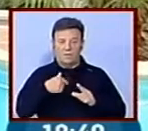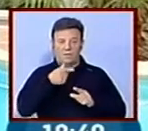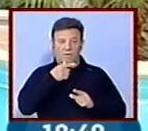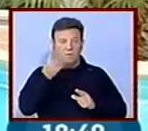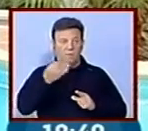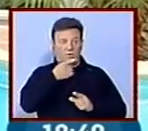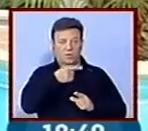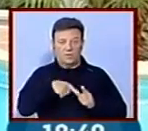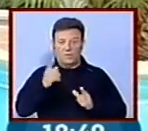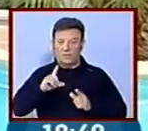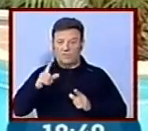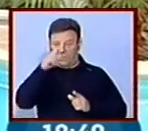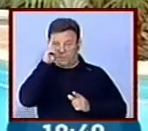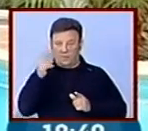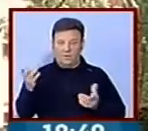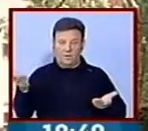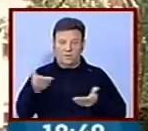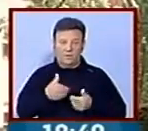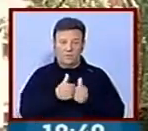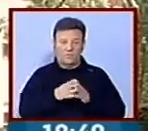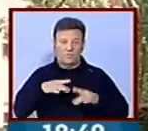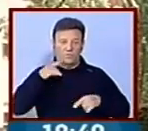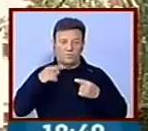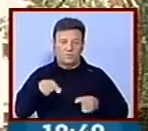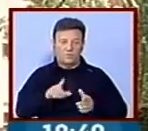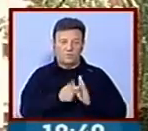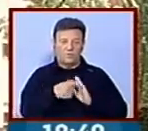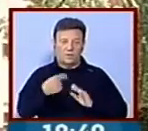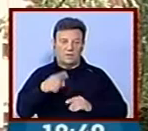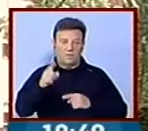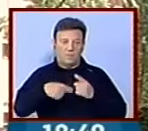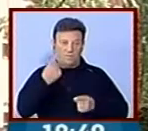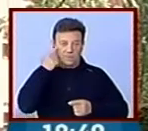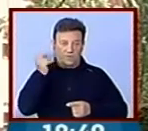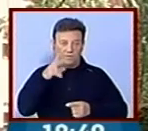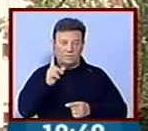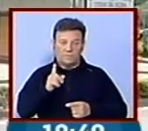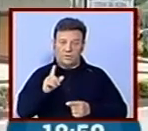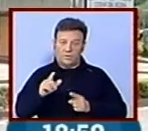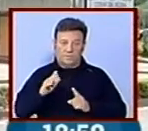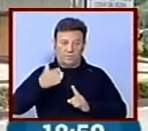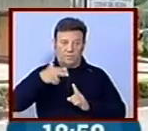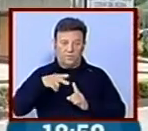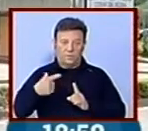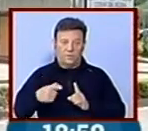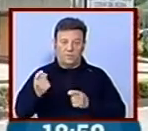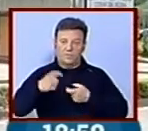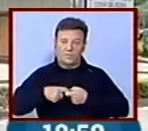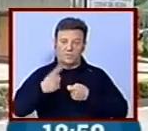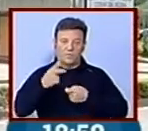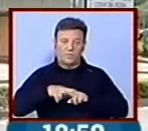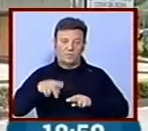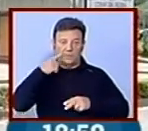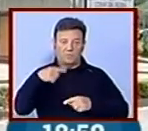Lisboa e Madrid, acolher todo o tipo de turistas. O projeto tem ainda uma outra inovação, é que é o primeiro do país que tem como parceiro um hospital